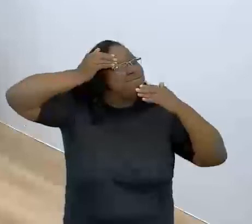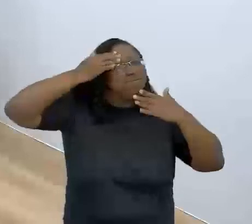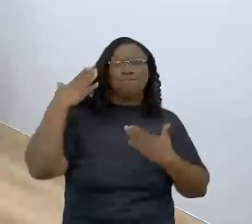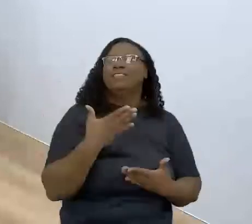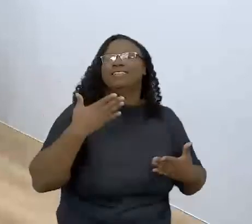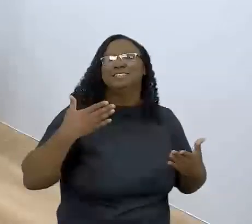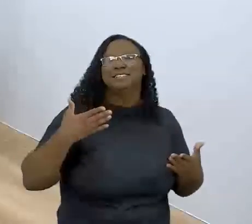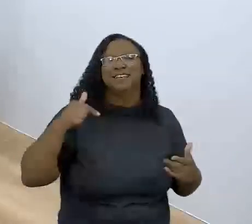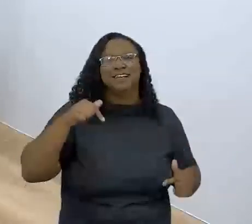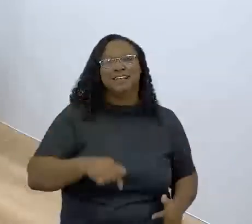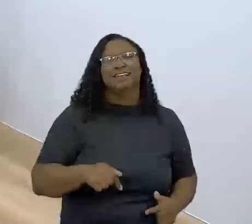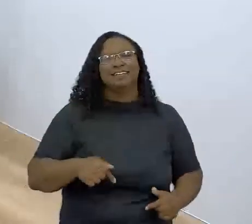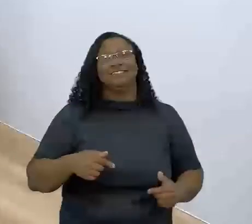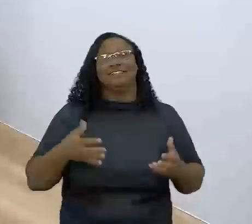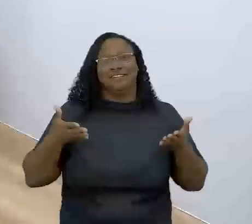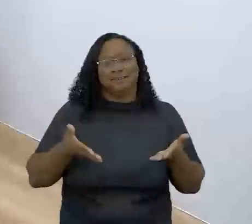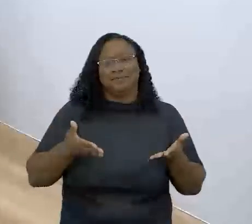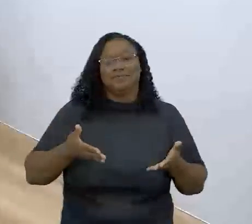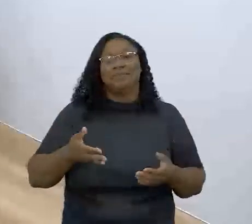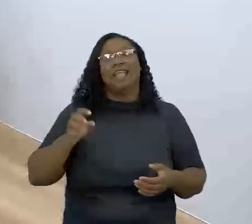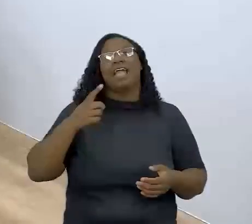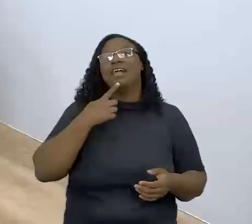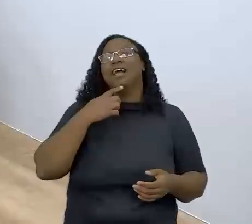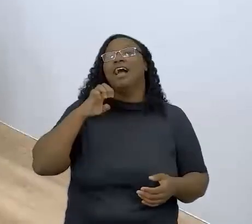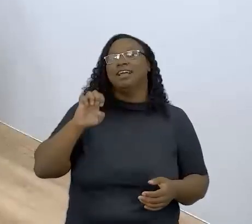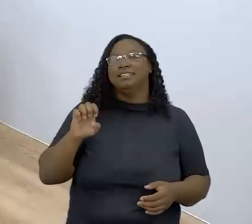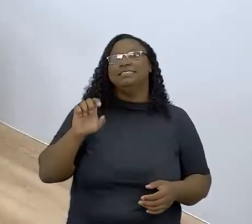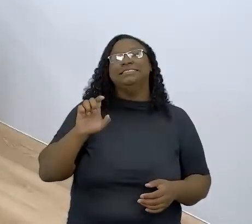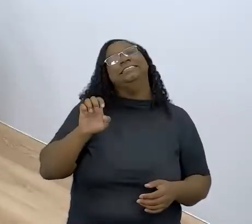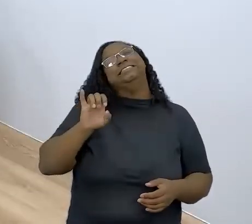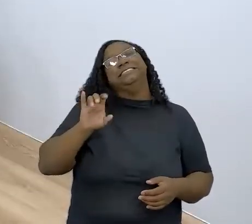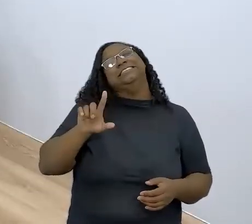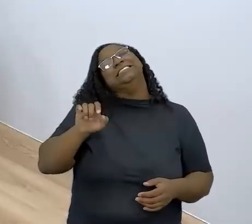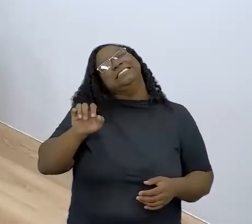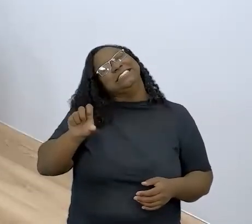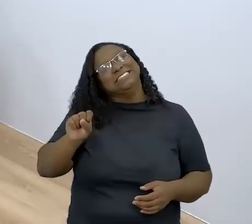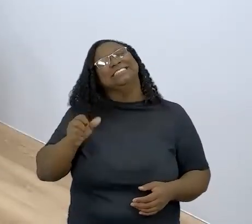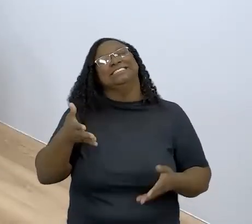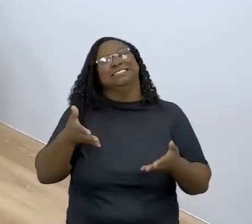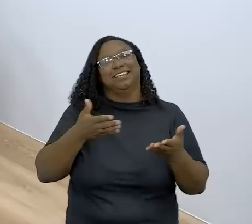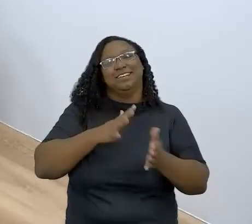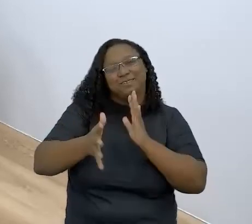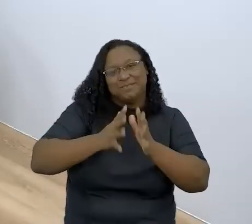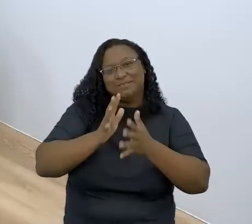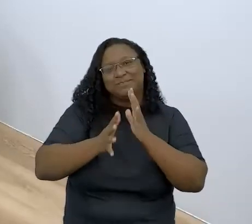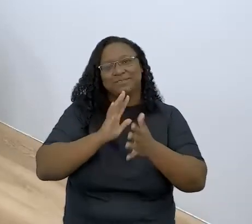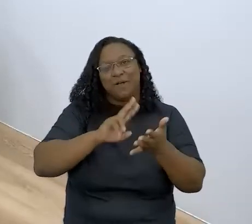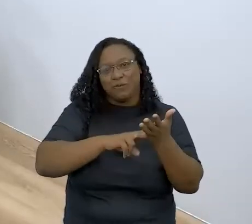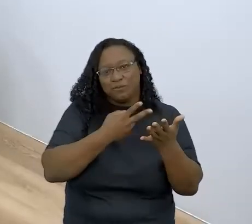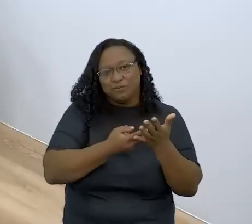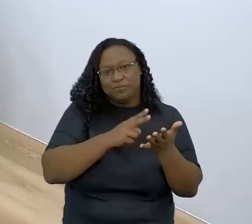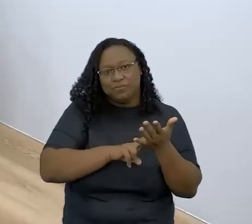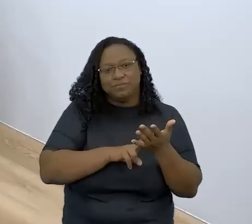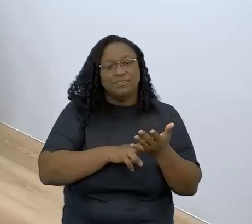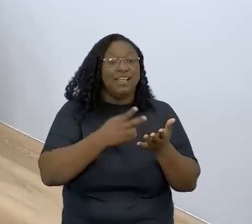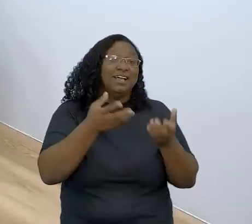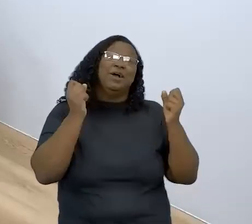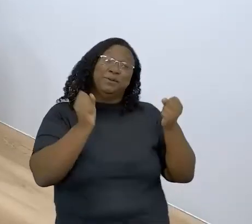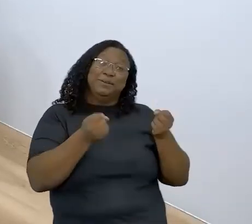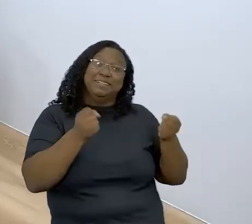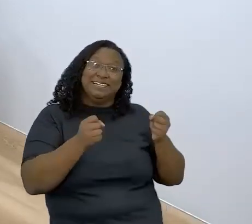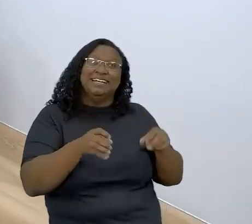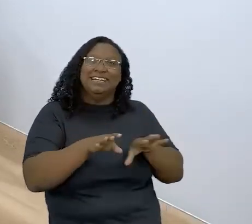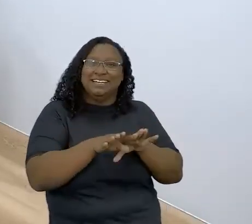presença. Agradecer a presença da Elisa também, né? Que traduziu, levou nossa voz onde a gente não podia chegar, né? Quer dizer, você podia, que não podia, era eu, né?